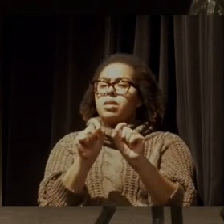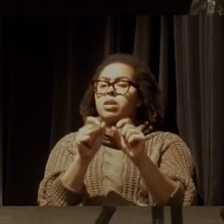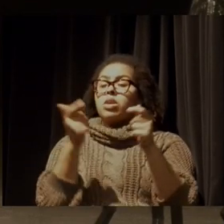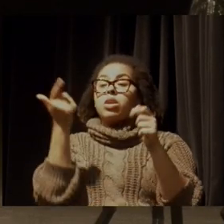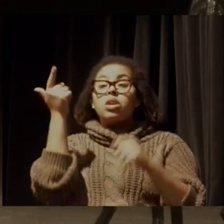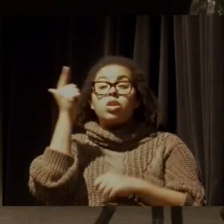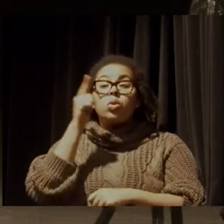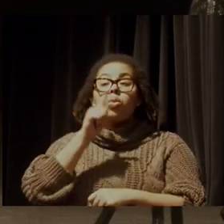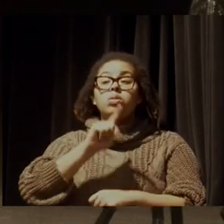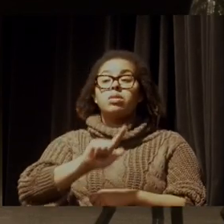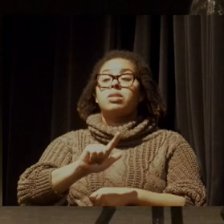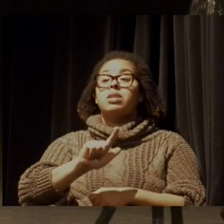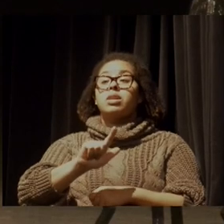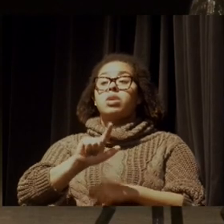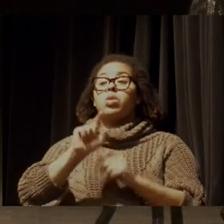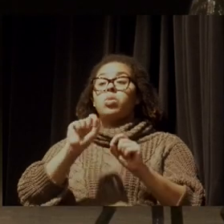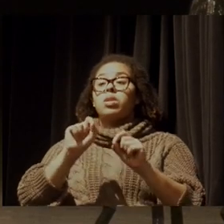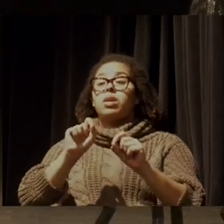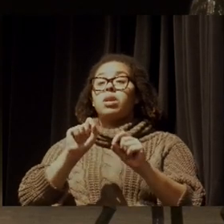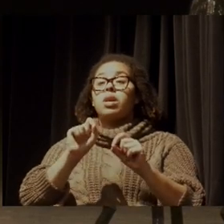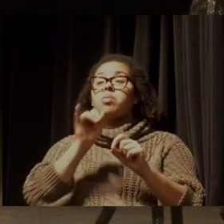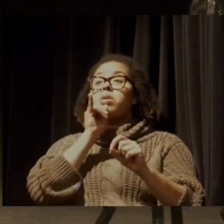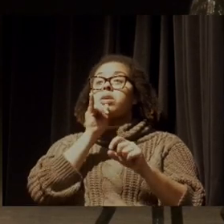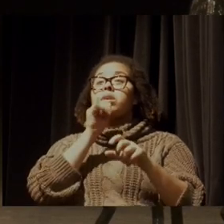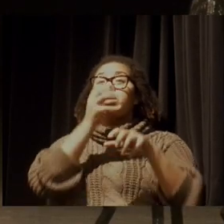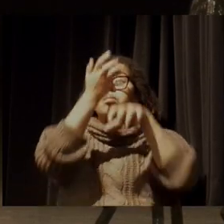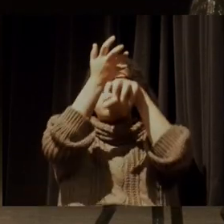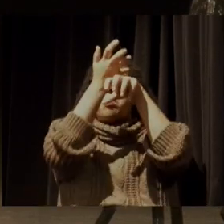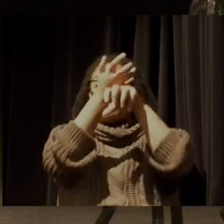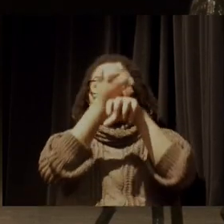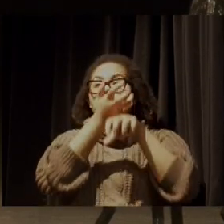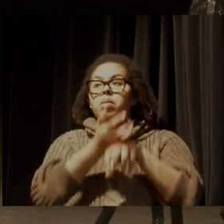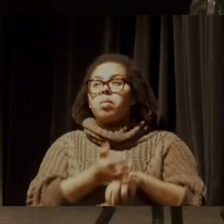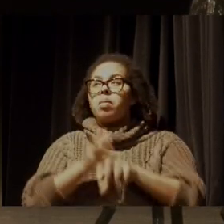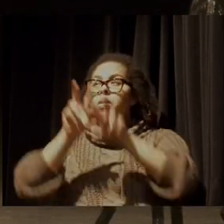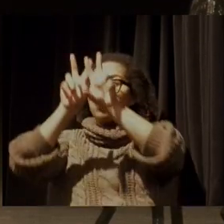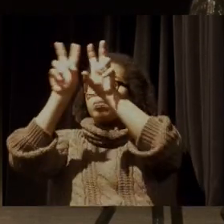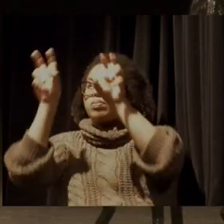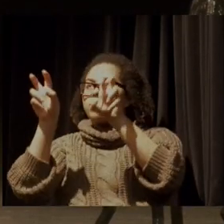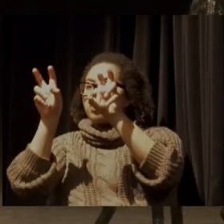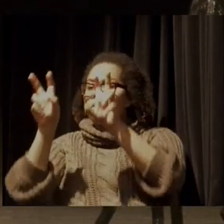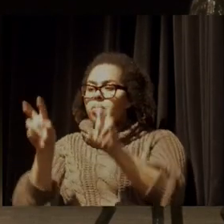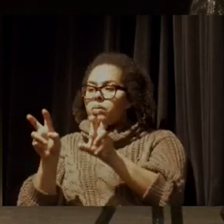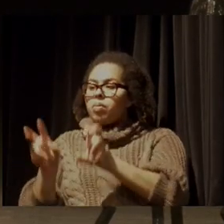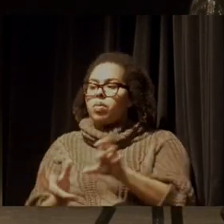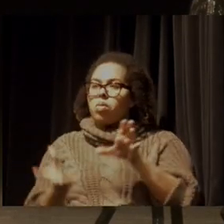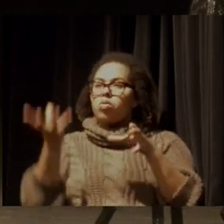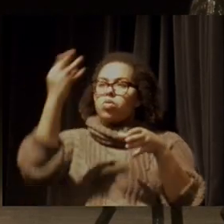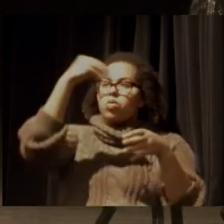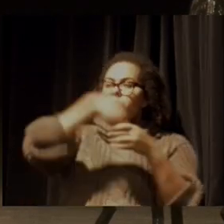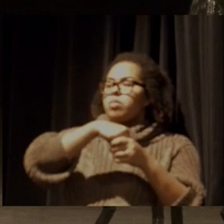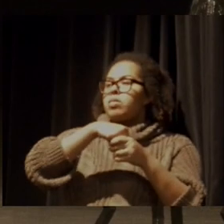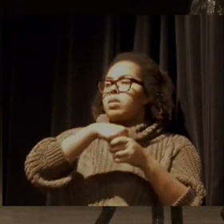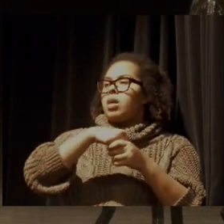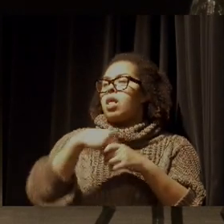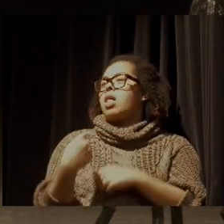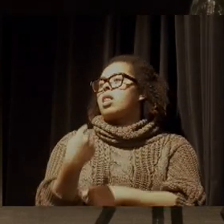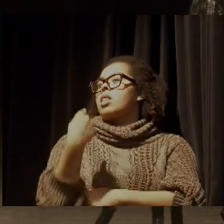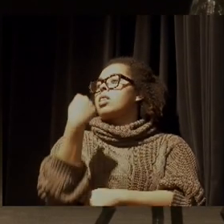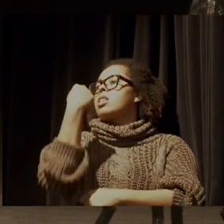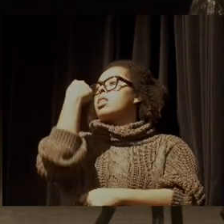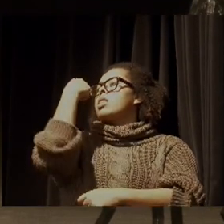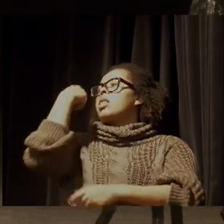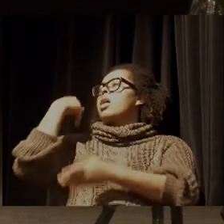internalize em cada uma das cadeiras que nós temos os temas que nós estamos tratando. Quer dizer, desde a descoberta do